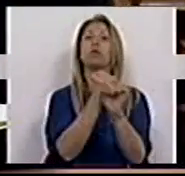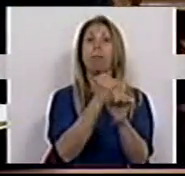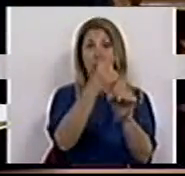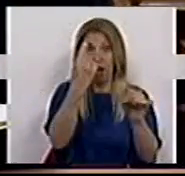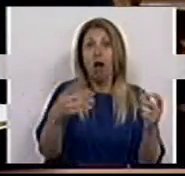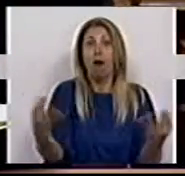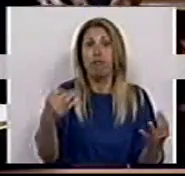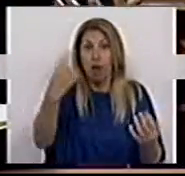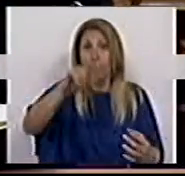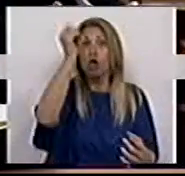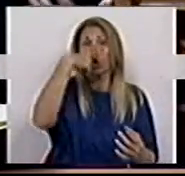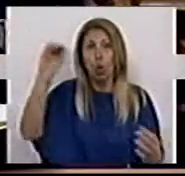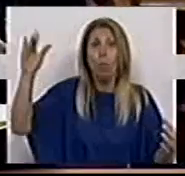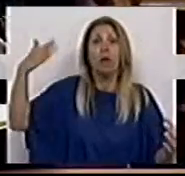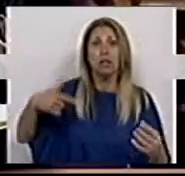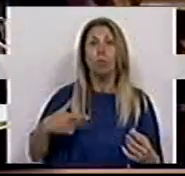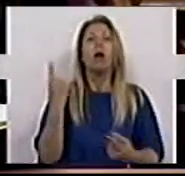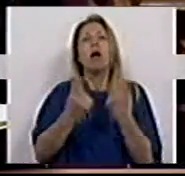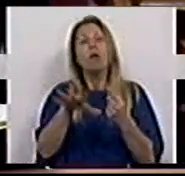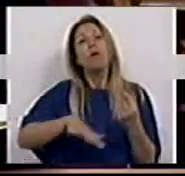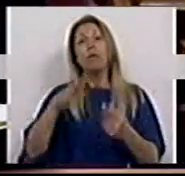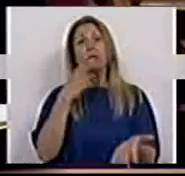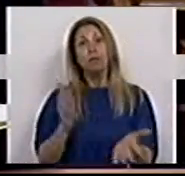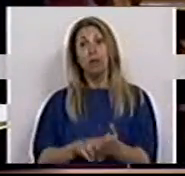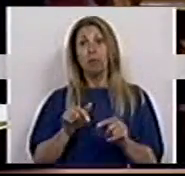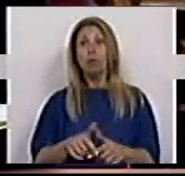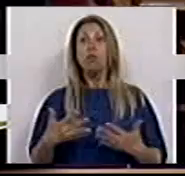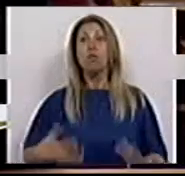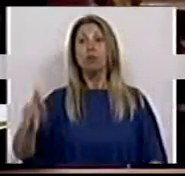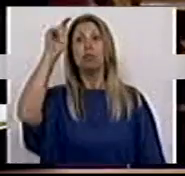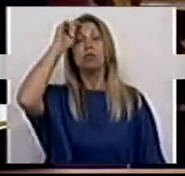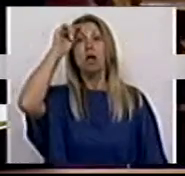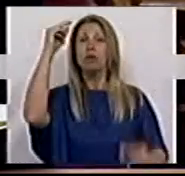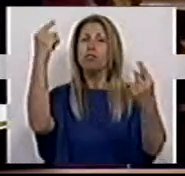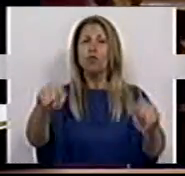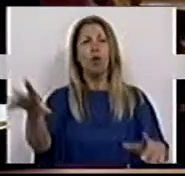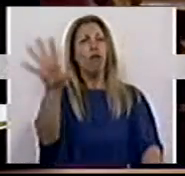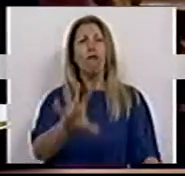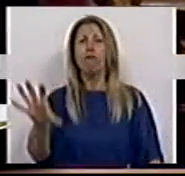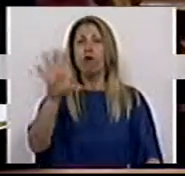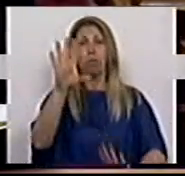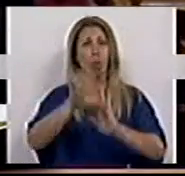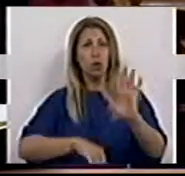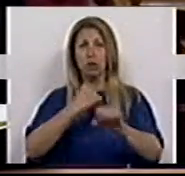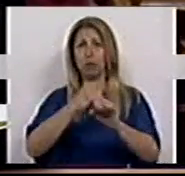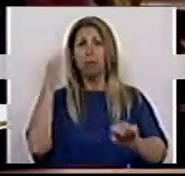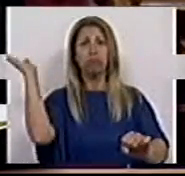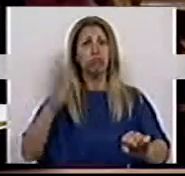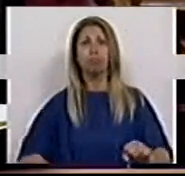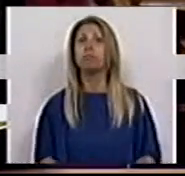história no princípio e em muitos casos foi verdade, mas hoje os estágios são só uma forma de trabalho precário